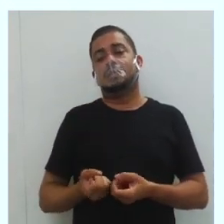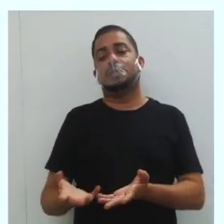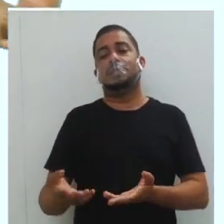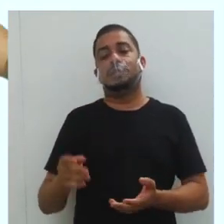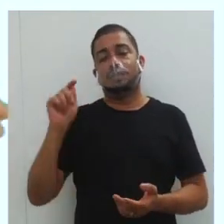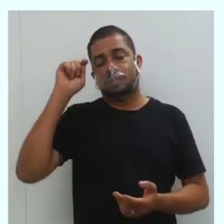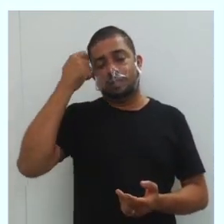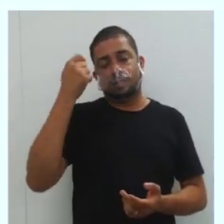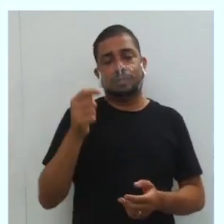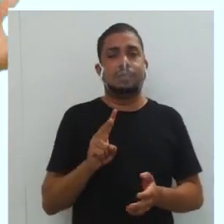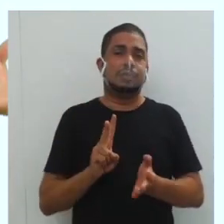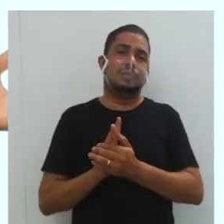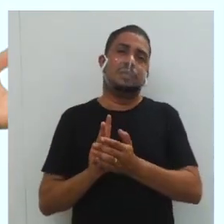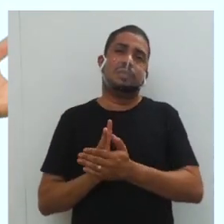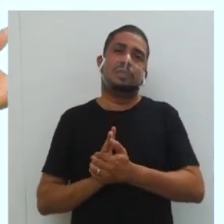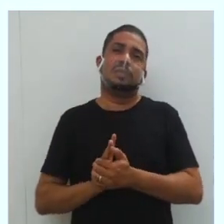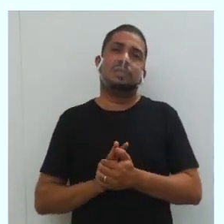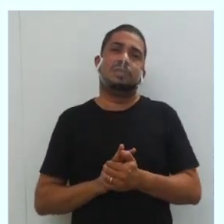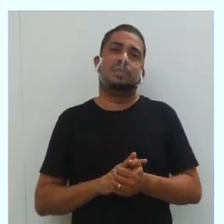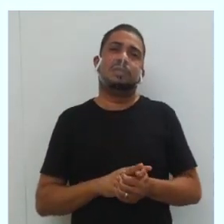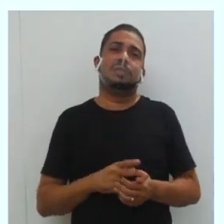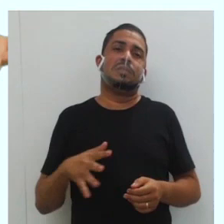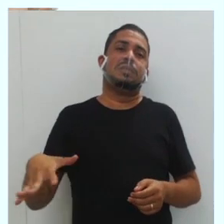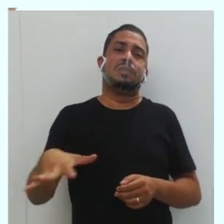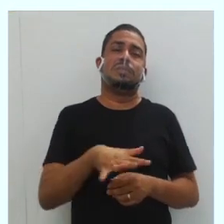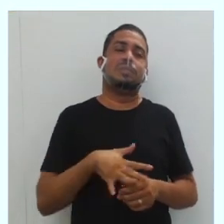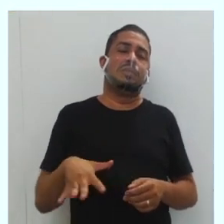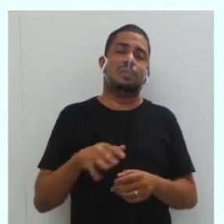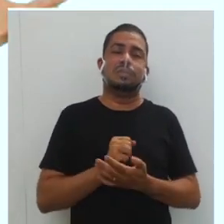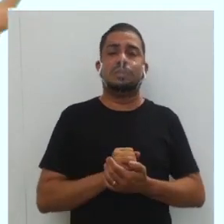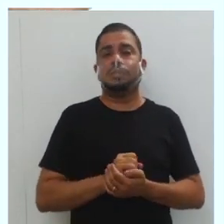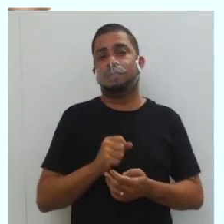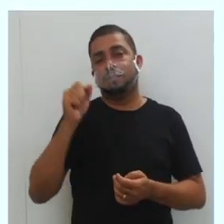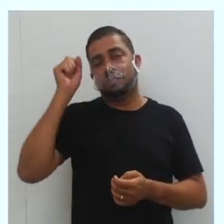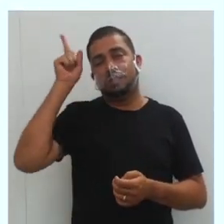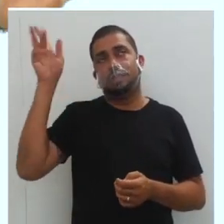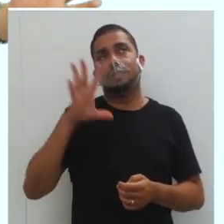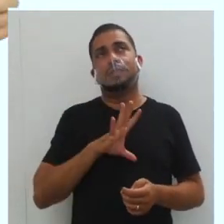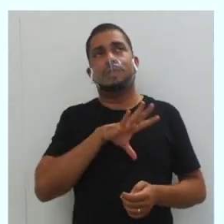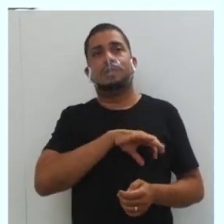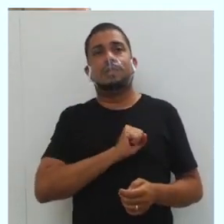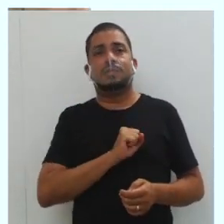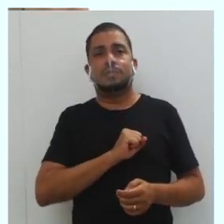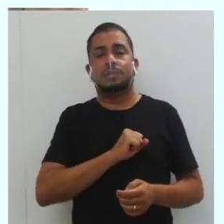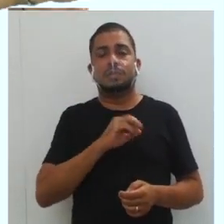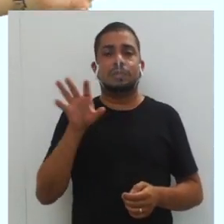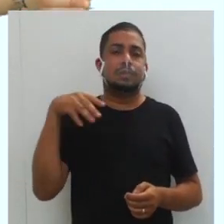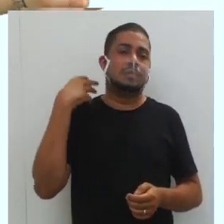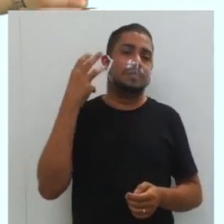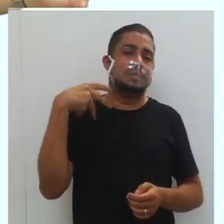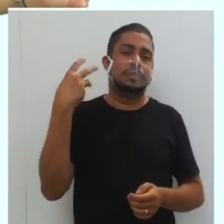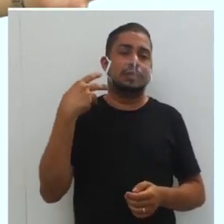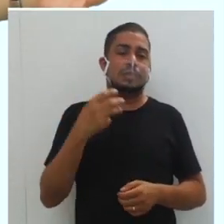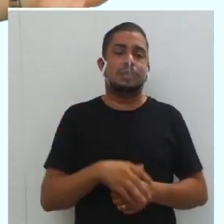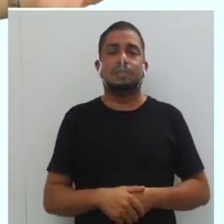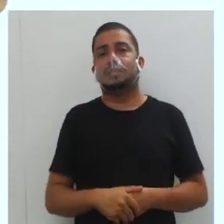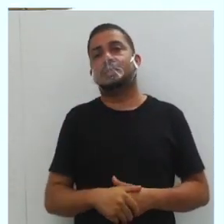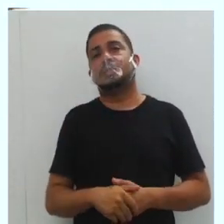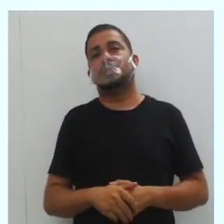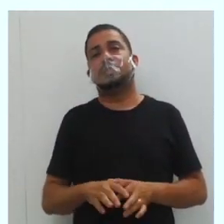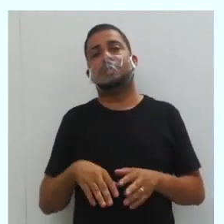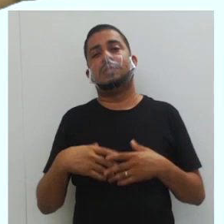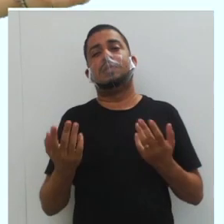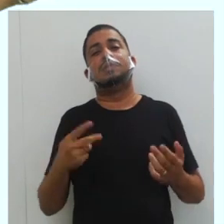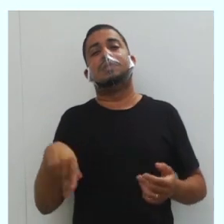negro e ao índio um papel o quê? Fictórico, fictício, nos romances, em músicas, certo?